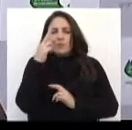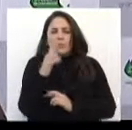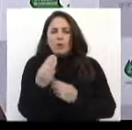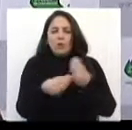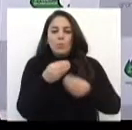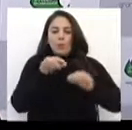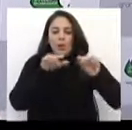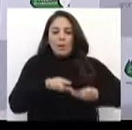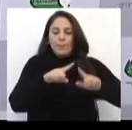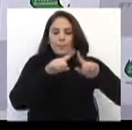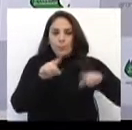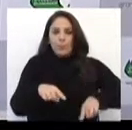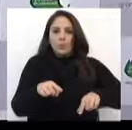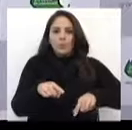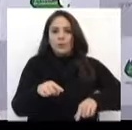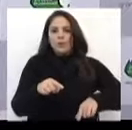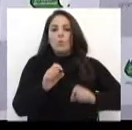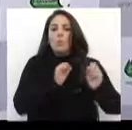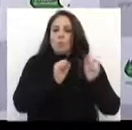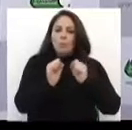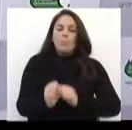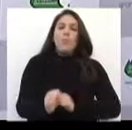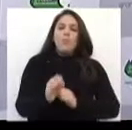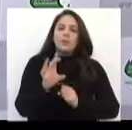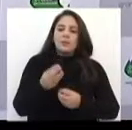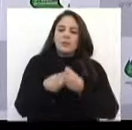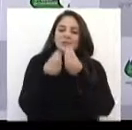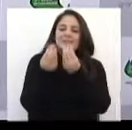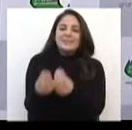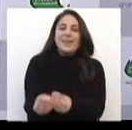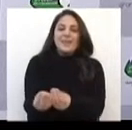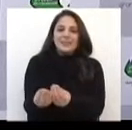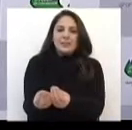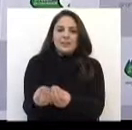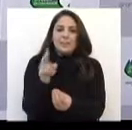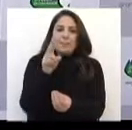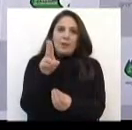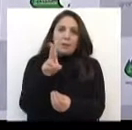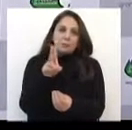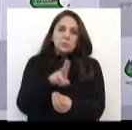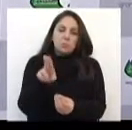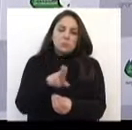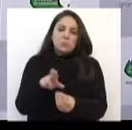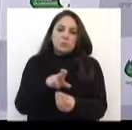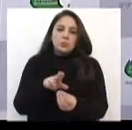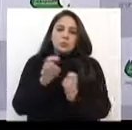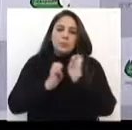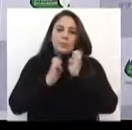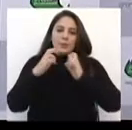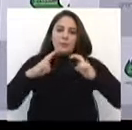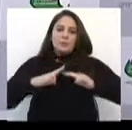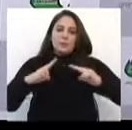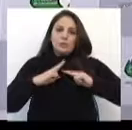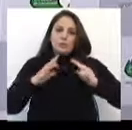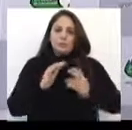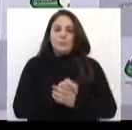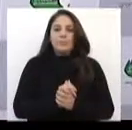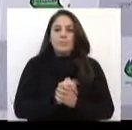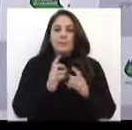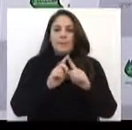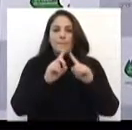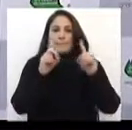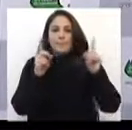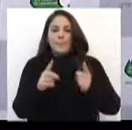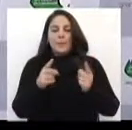espaço público, que ele possa ser concedido para a exploração da iniciativa privada, só que com critério, com